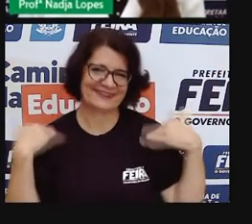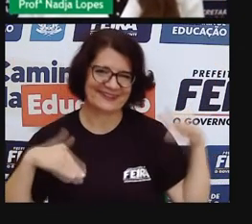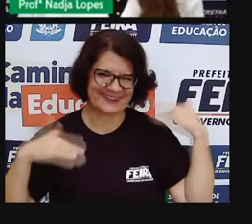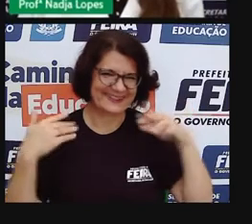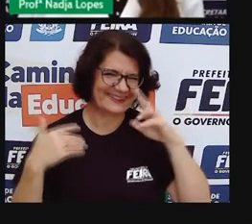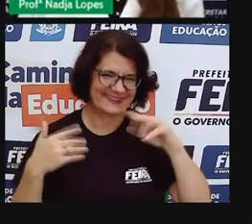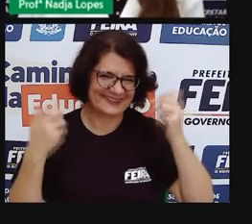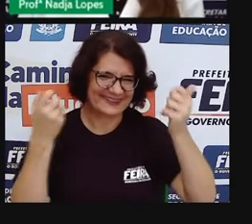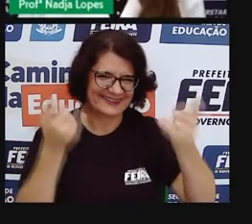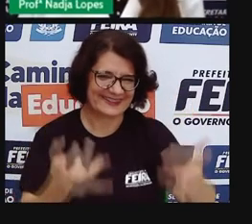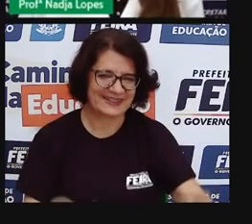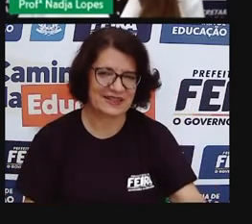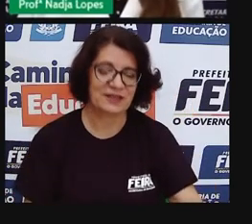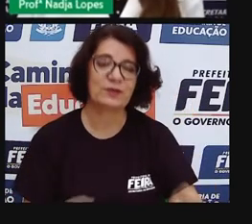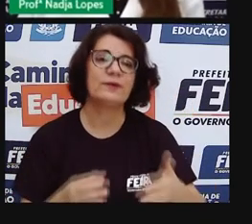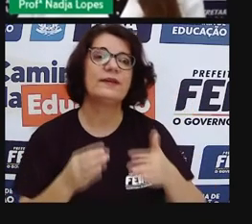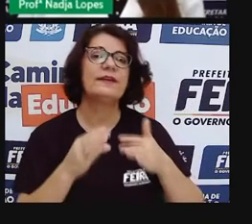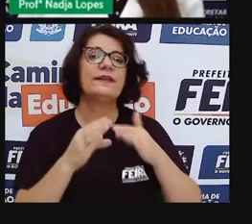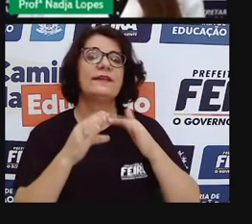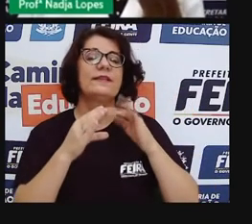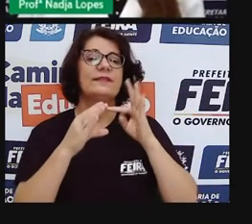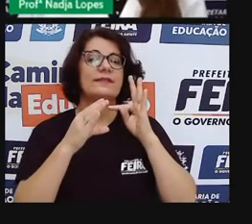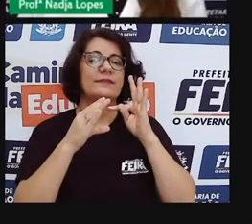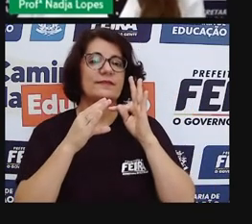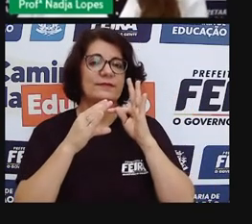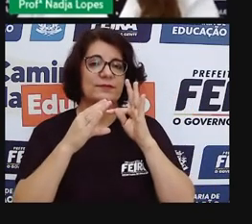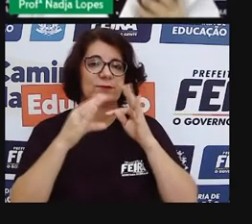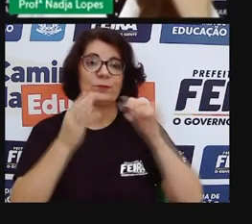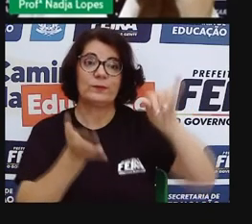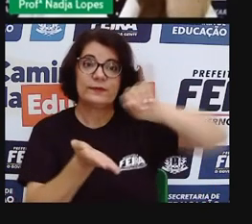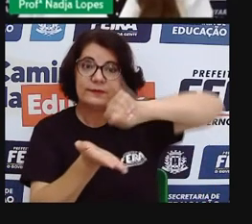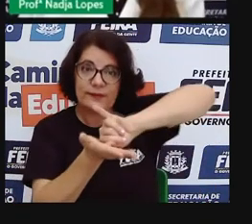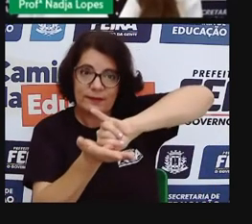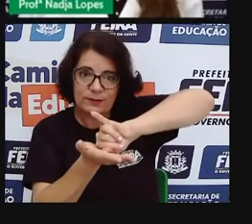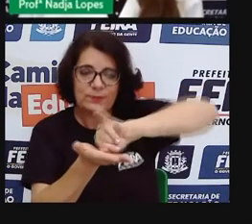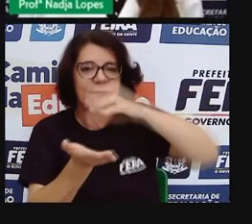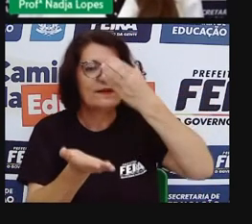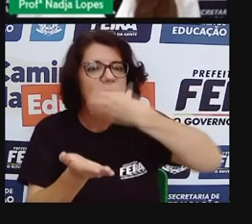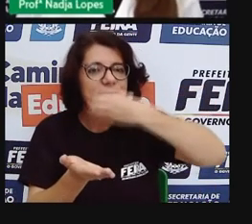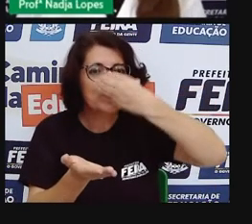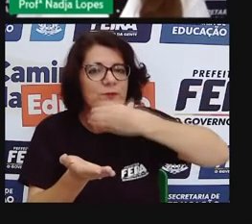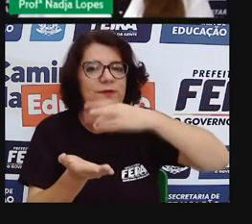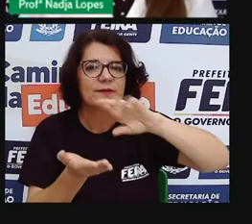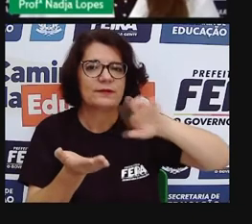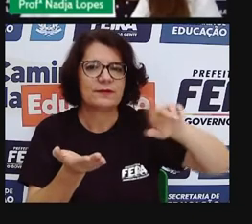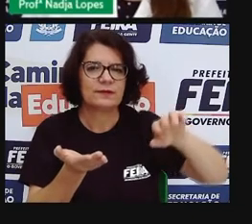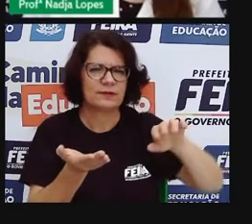centro de abastecimento, como uma feira, porque ele acha, né, segundo o Franklin Machado,